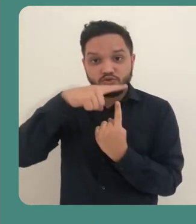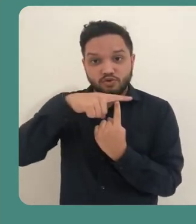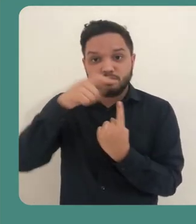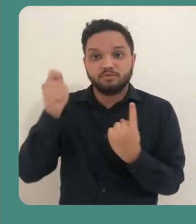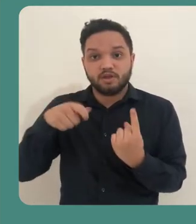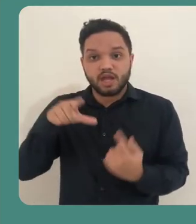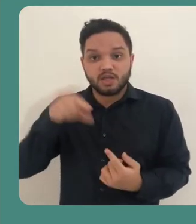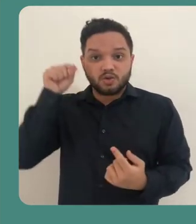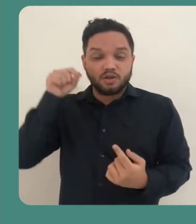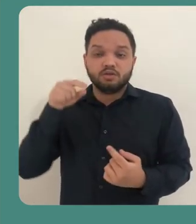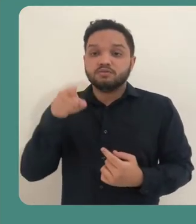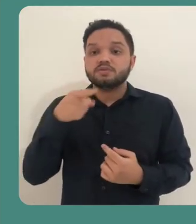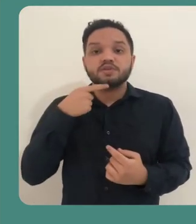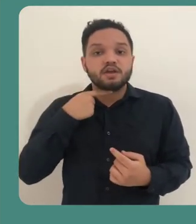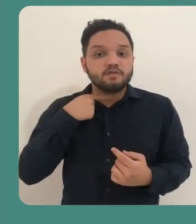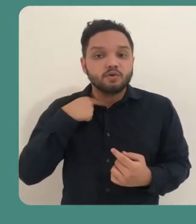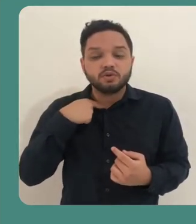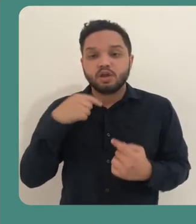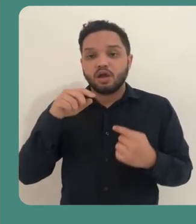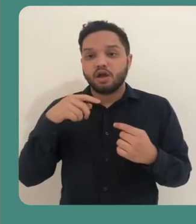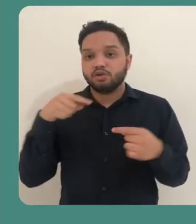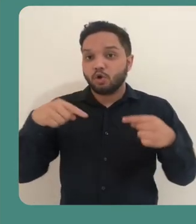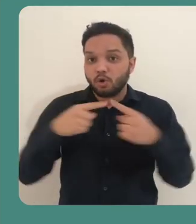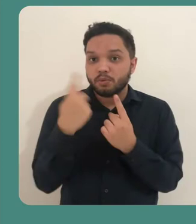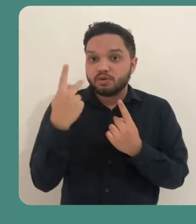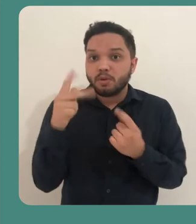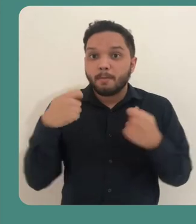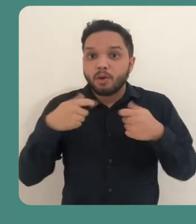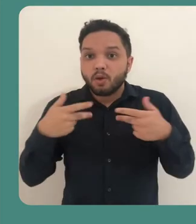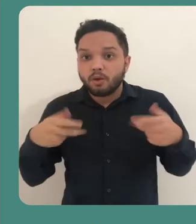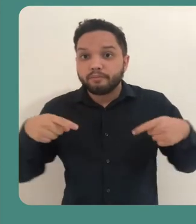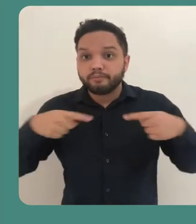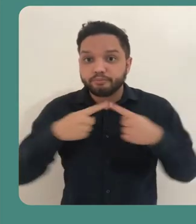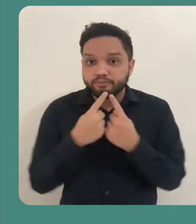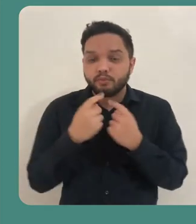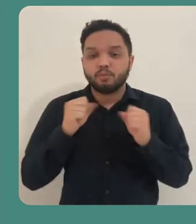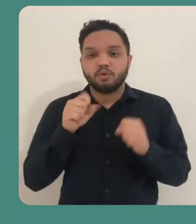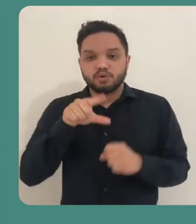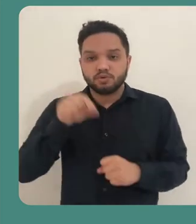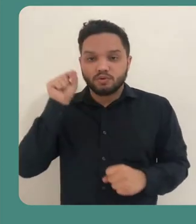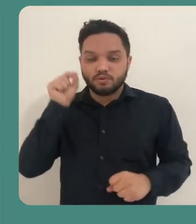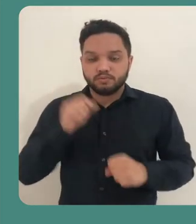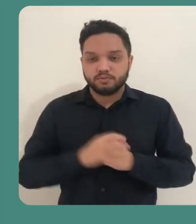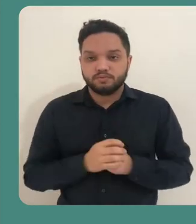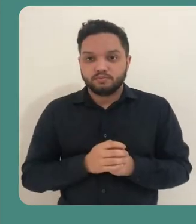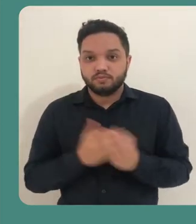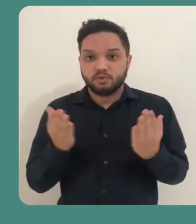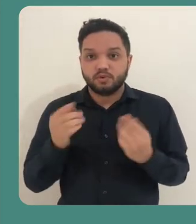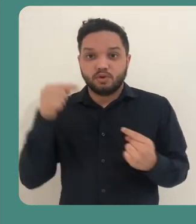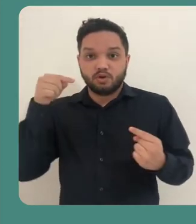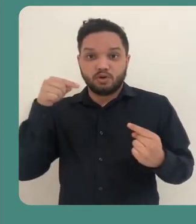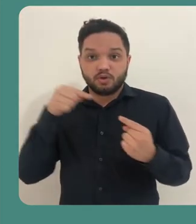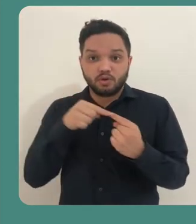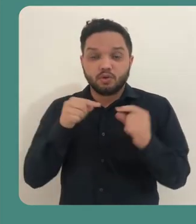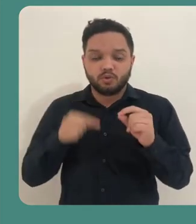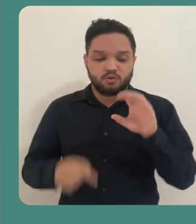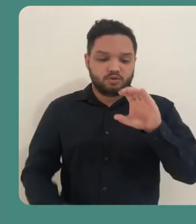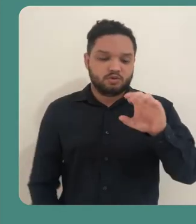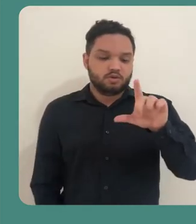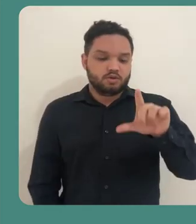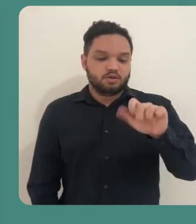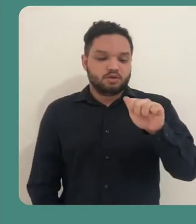equipe disponível. Então você pode escolher aquela que melhor se adequa às suas necessidades. A gente vai aqui escolher o tipo